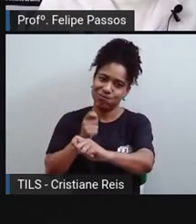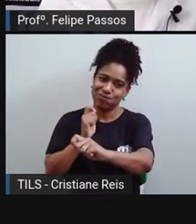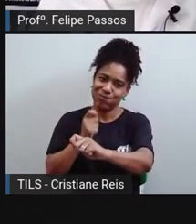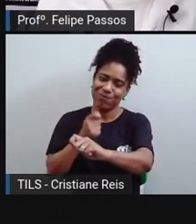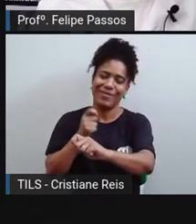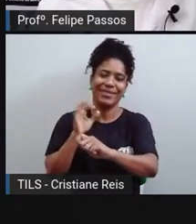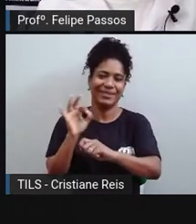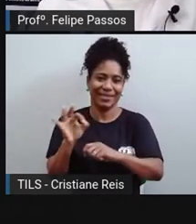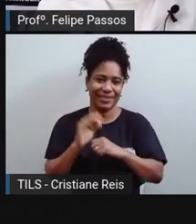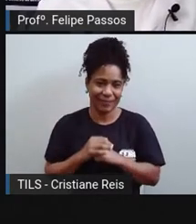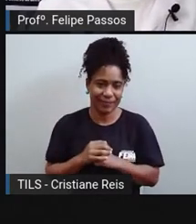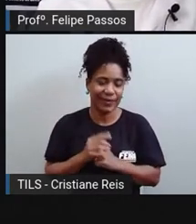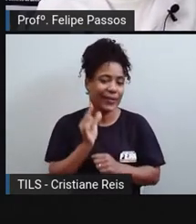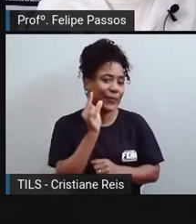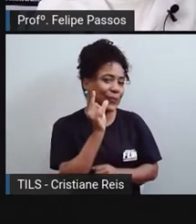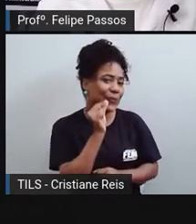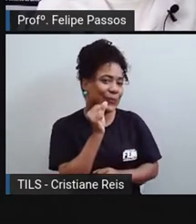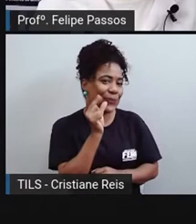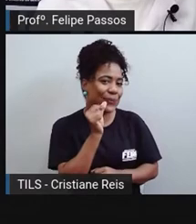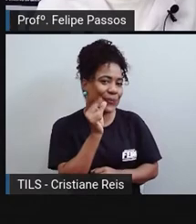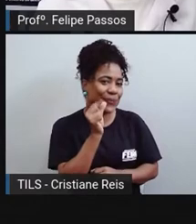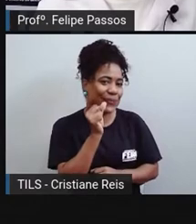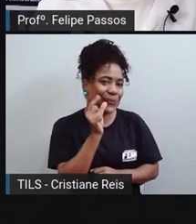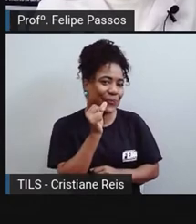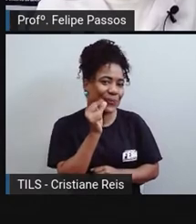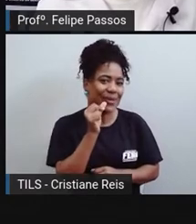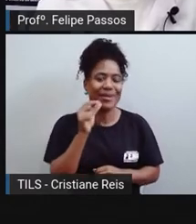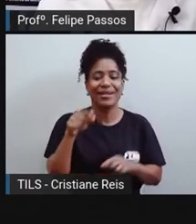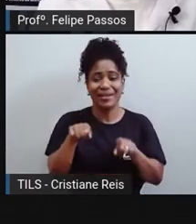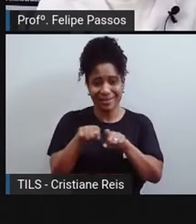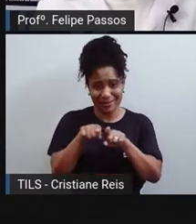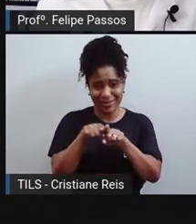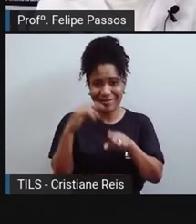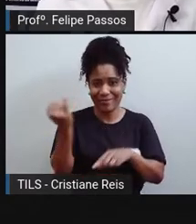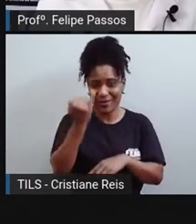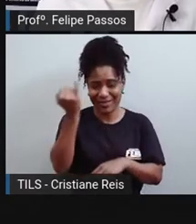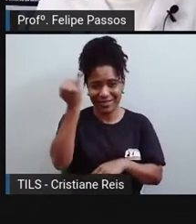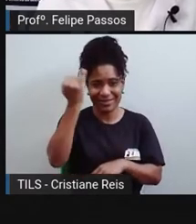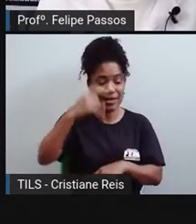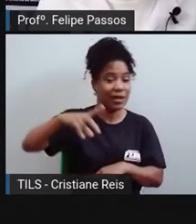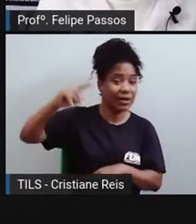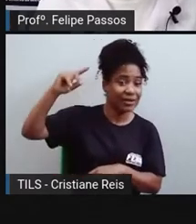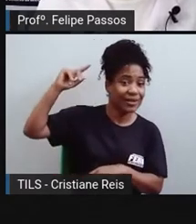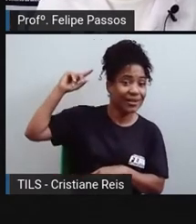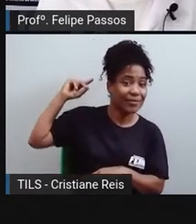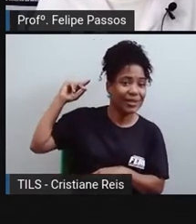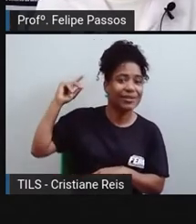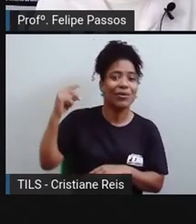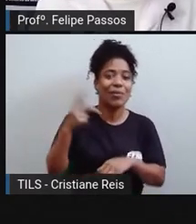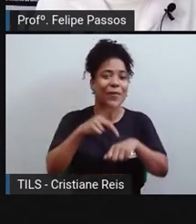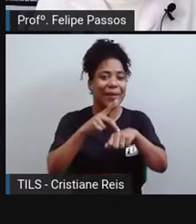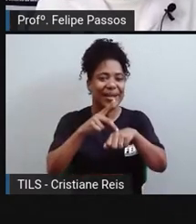Um lápis é uma ferramenta e antigamente nossos ancestrais usaram pedras, lama,